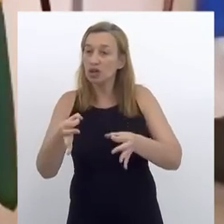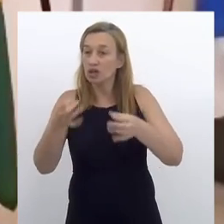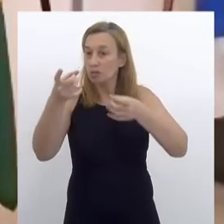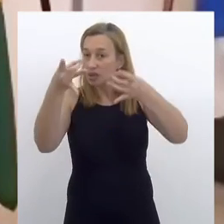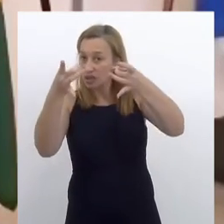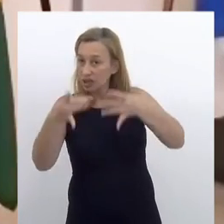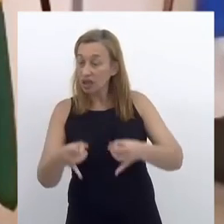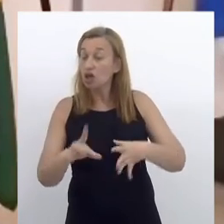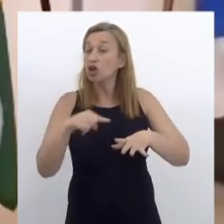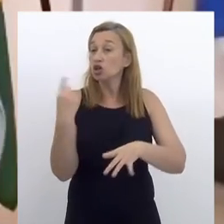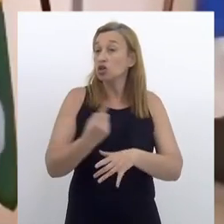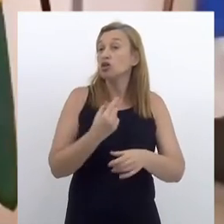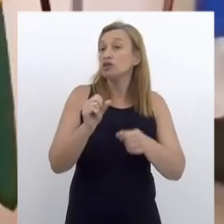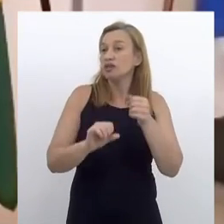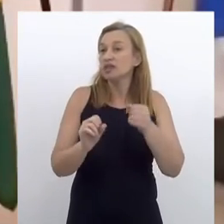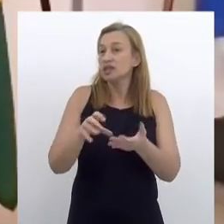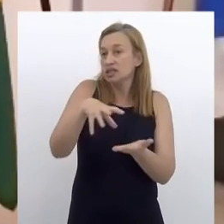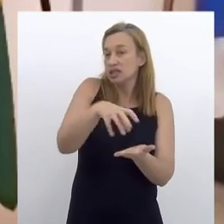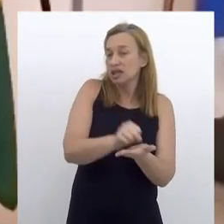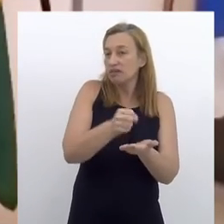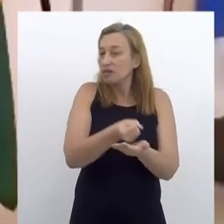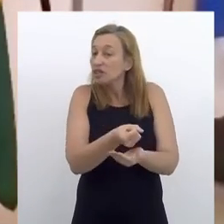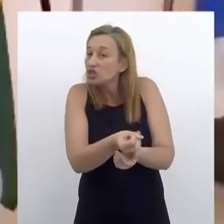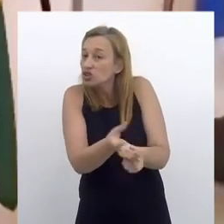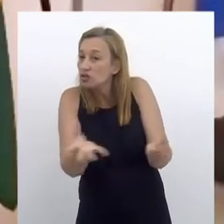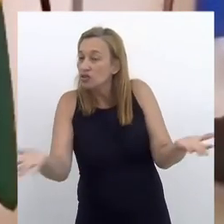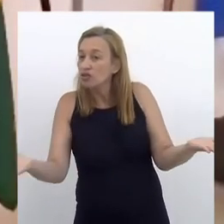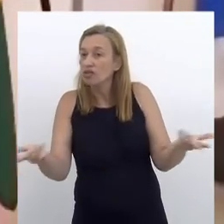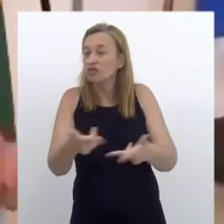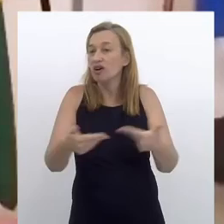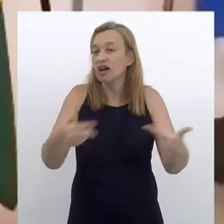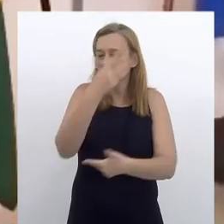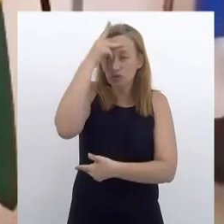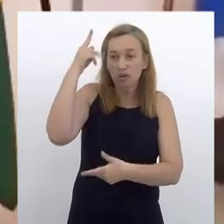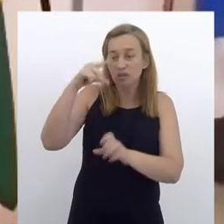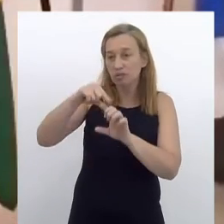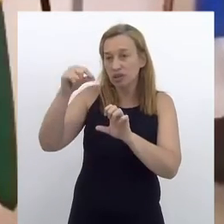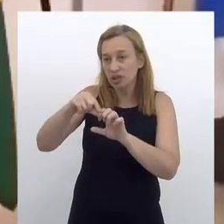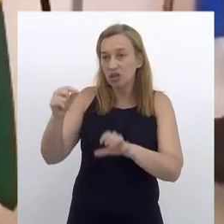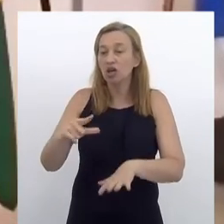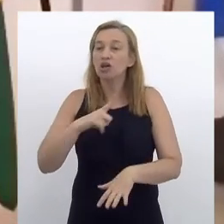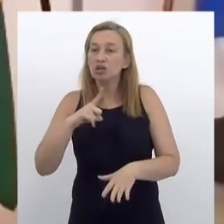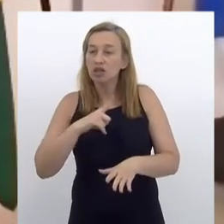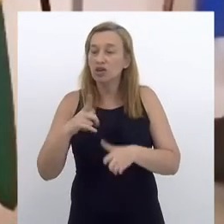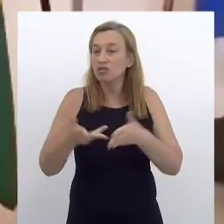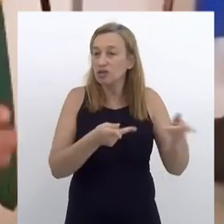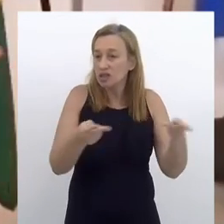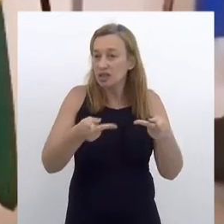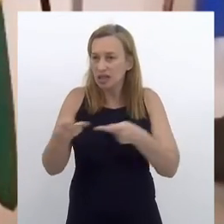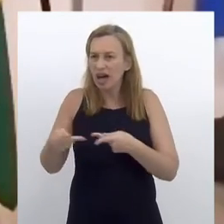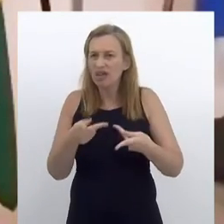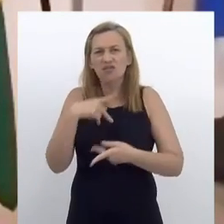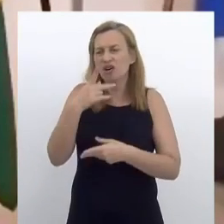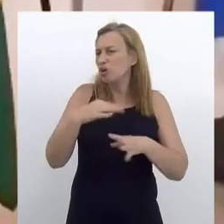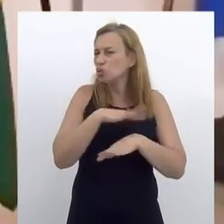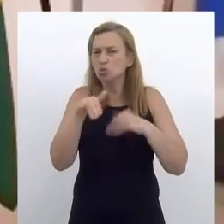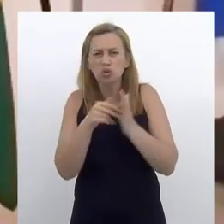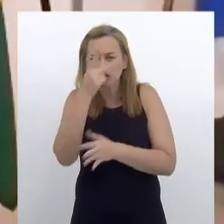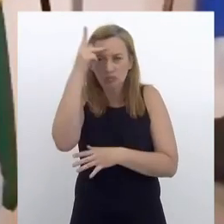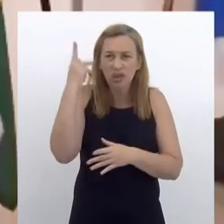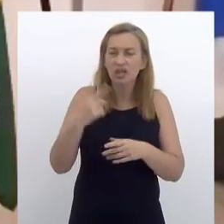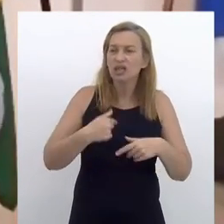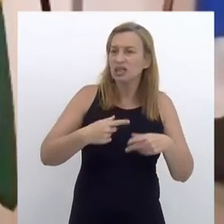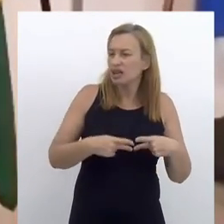depois você vai gerar o detalhamento. O que nós estamos fazendo, e essa gravação vai chegar para muita gente, para muitos empreendedores, eu tenho rodado,